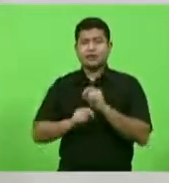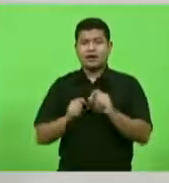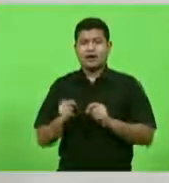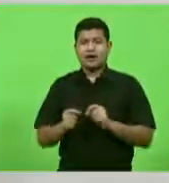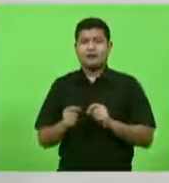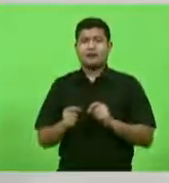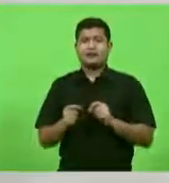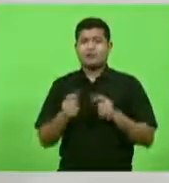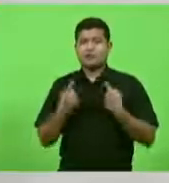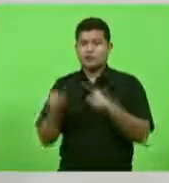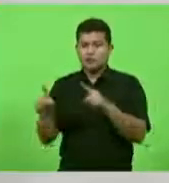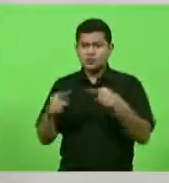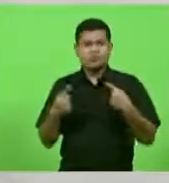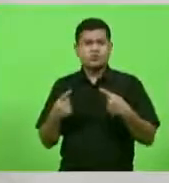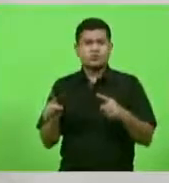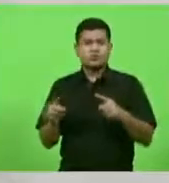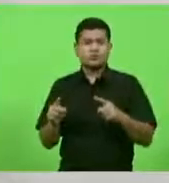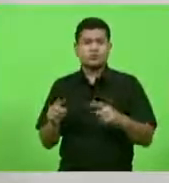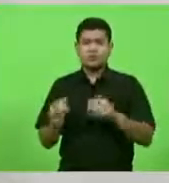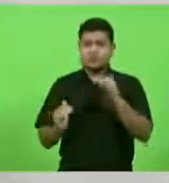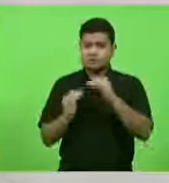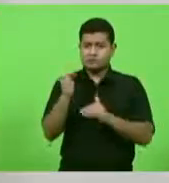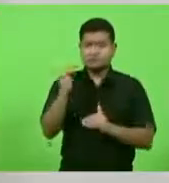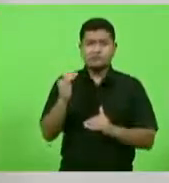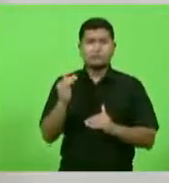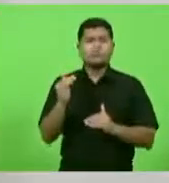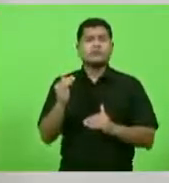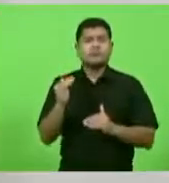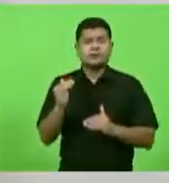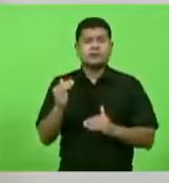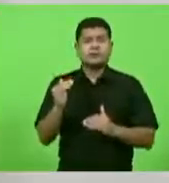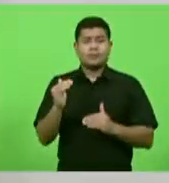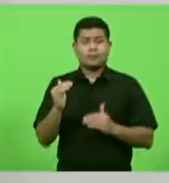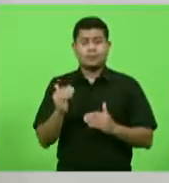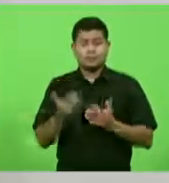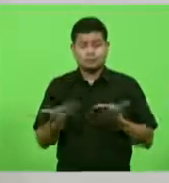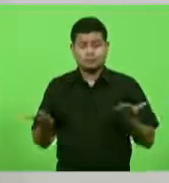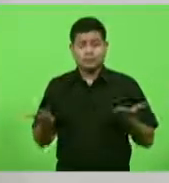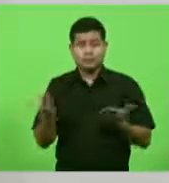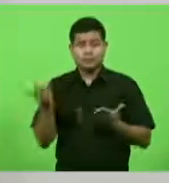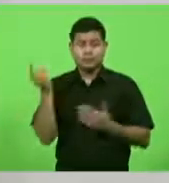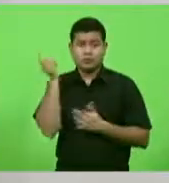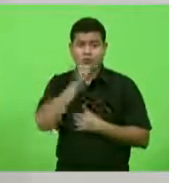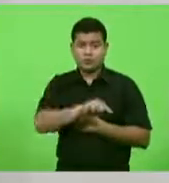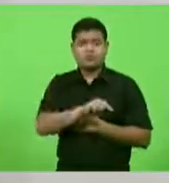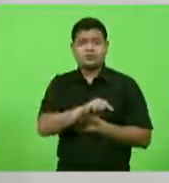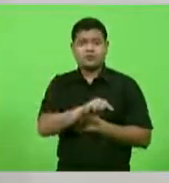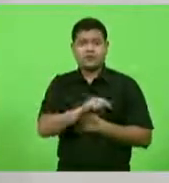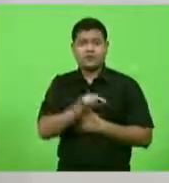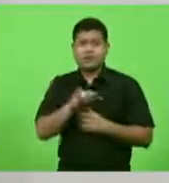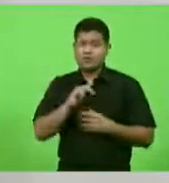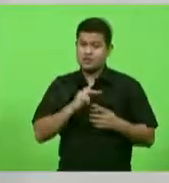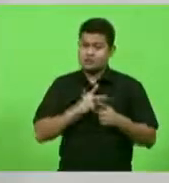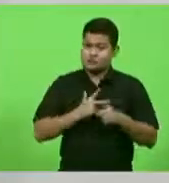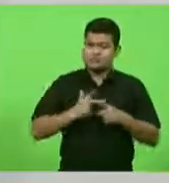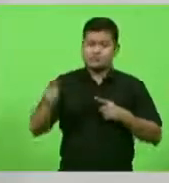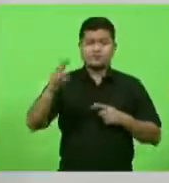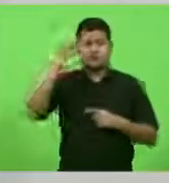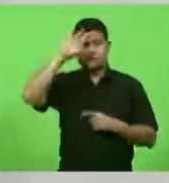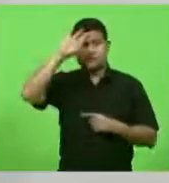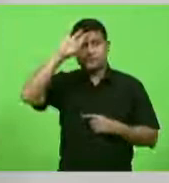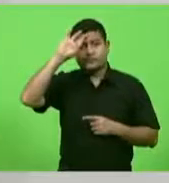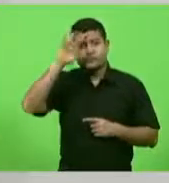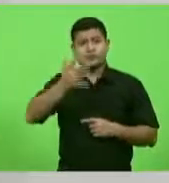contradições, as divergências e, assim, reportá-los, resolvê-los